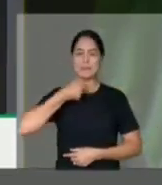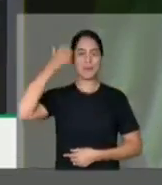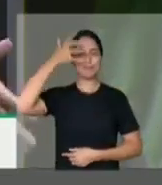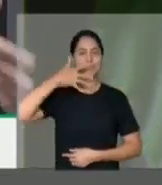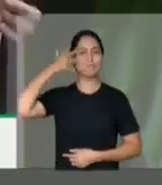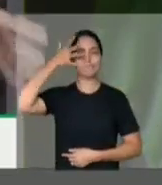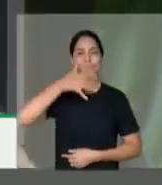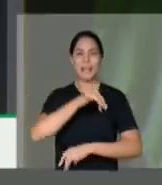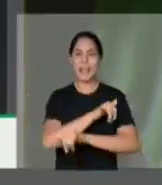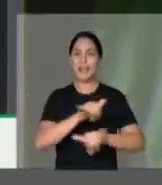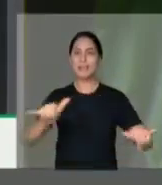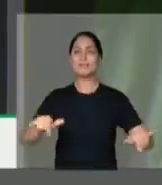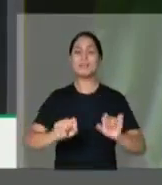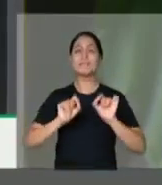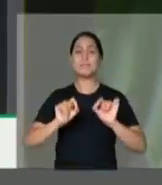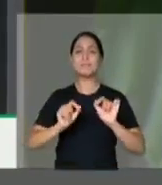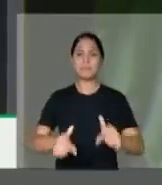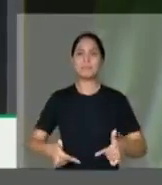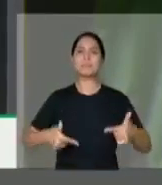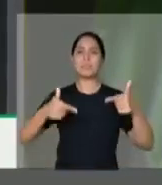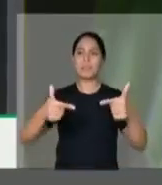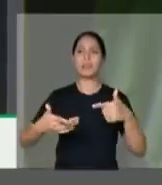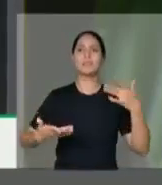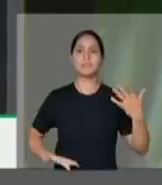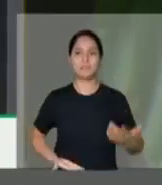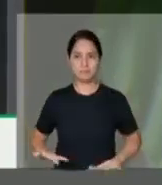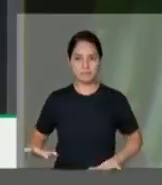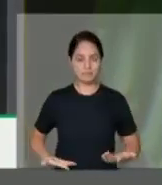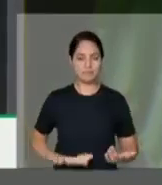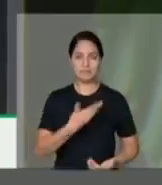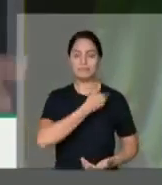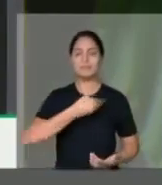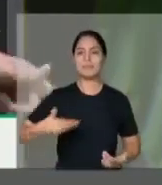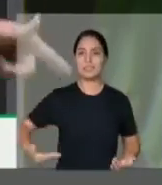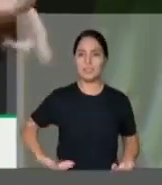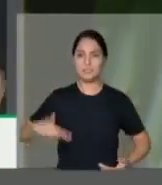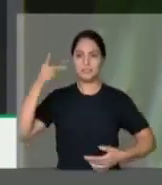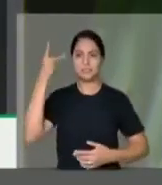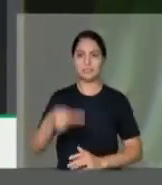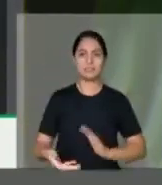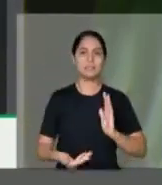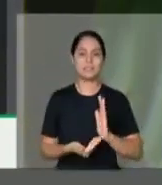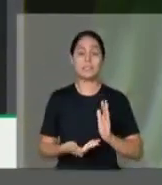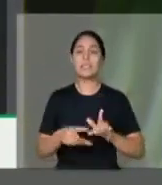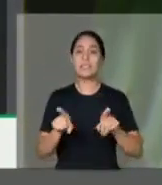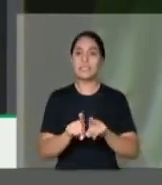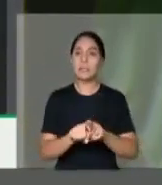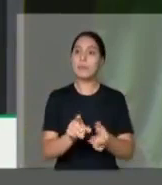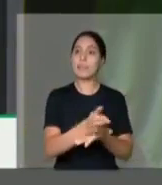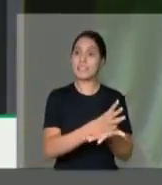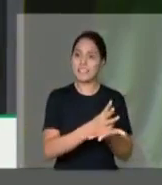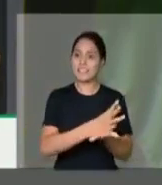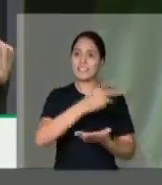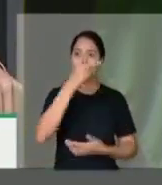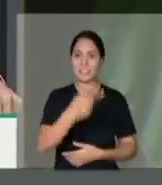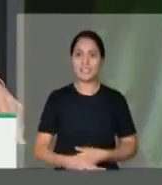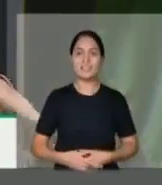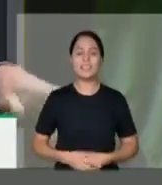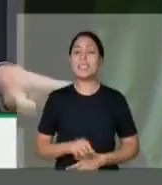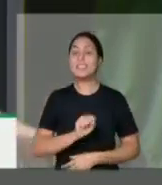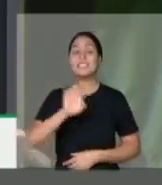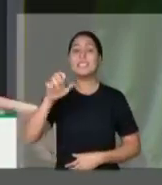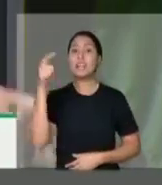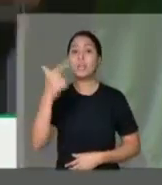enaltecendo o trabalho assim dos funcionários de carreira e terceirizada aqui da casa. Sem